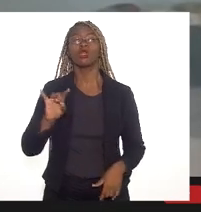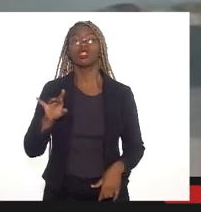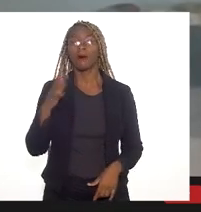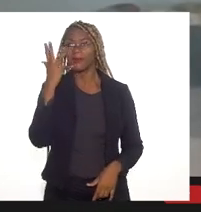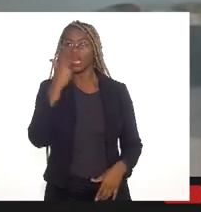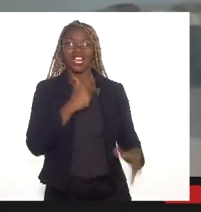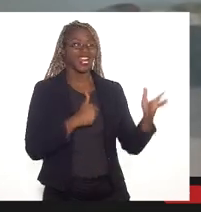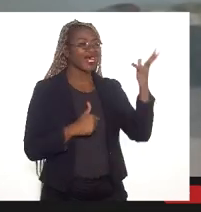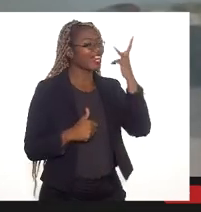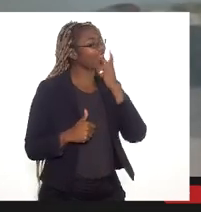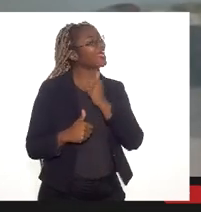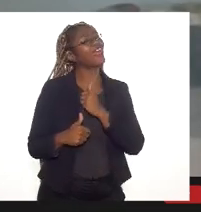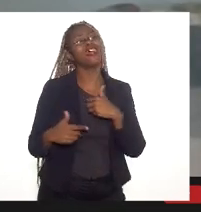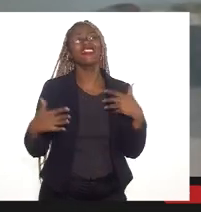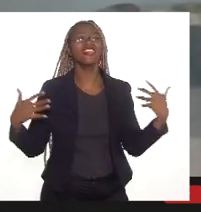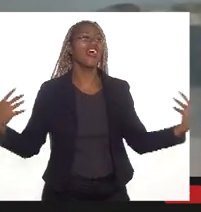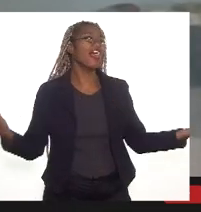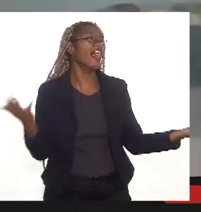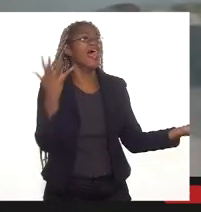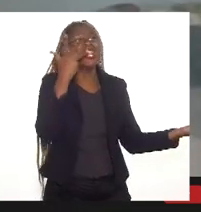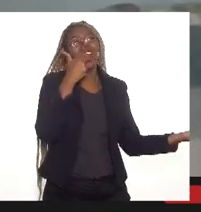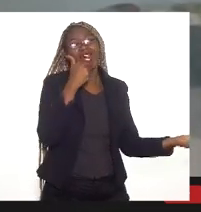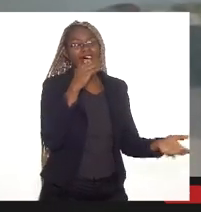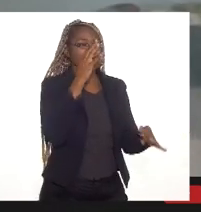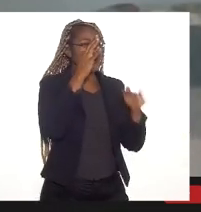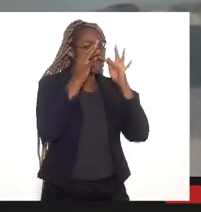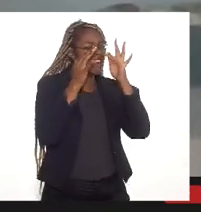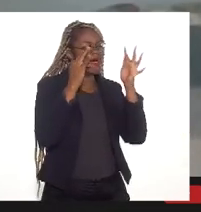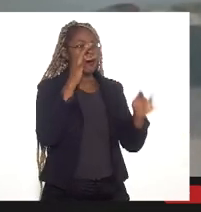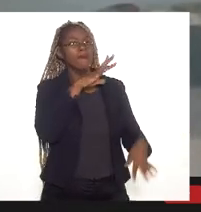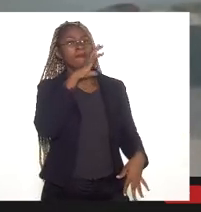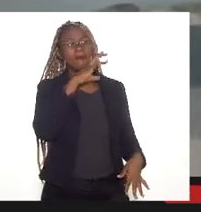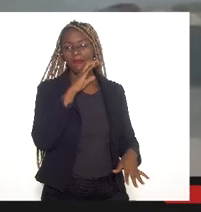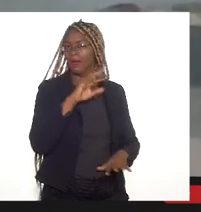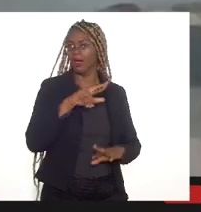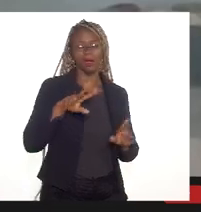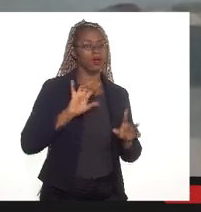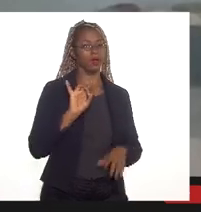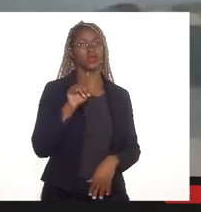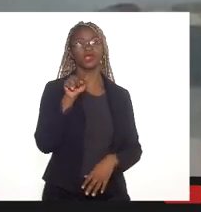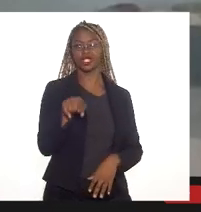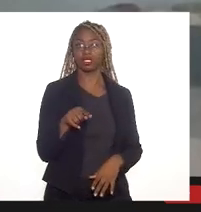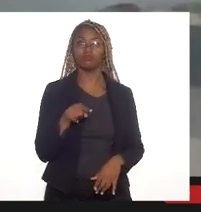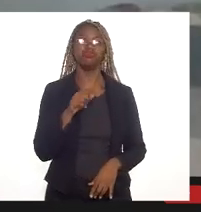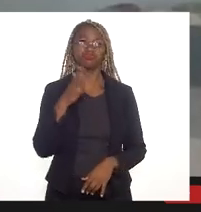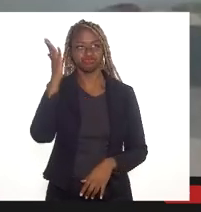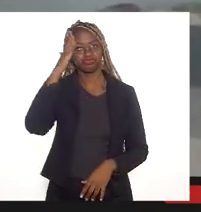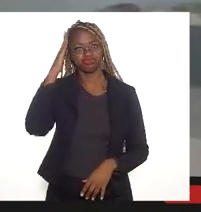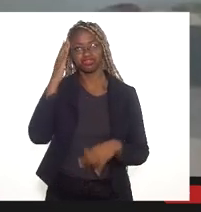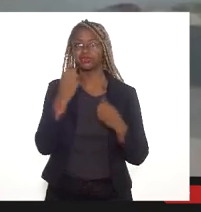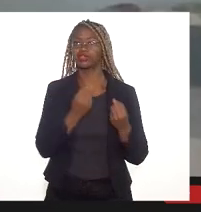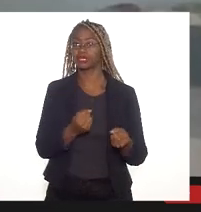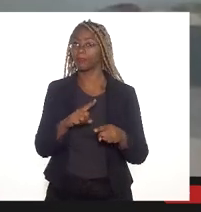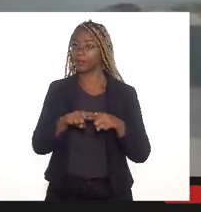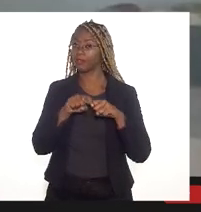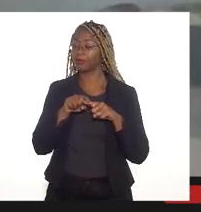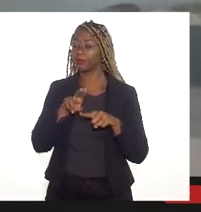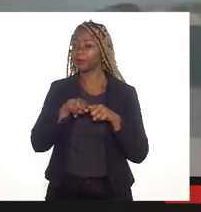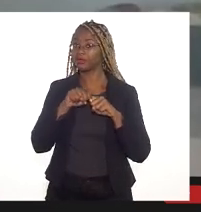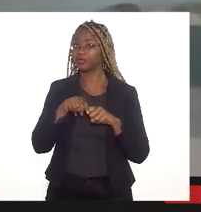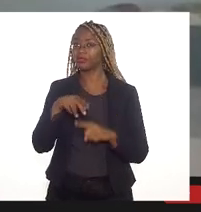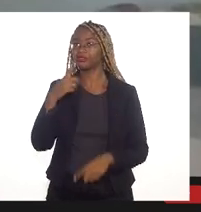da beleza, da ecologia, de fauna e flora, que vêm sendo sobrecarregadas com problemas de poluição, de